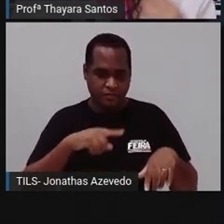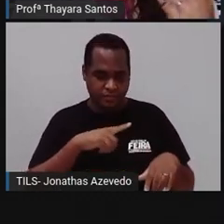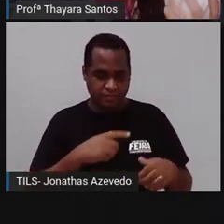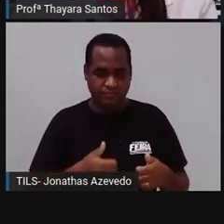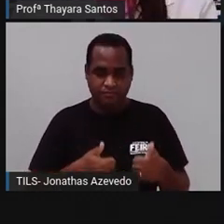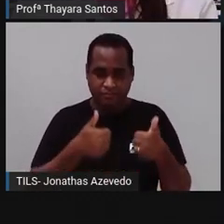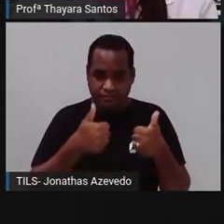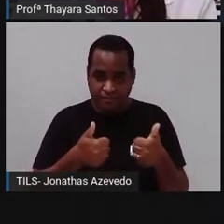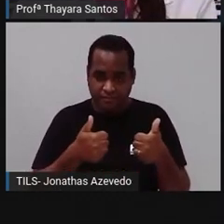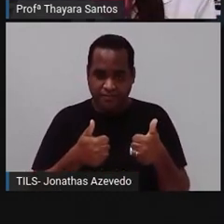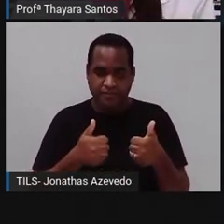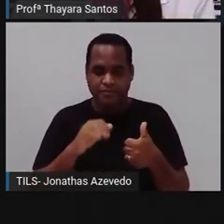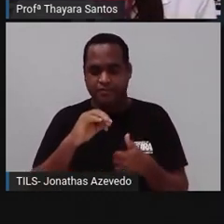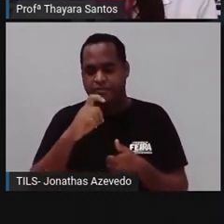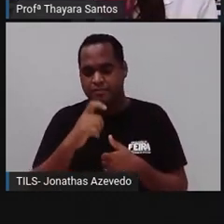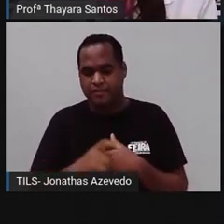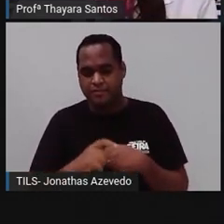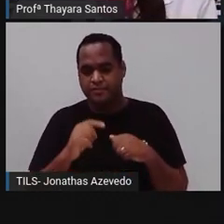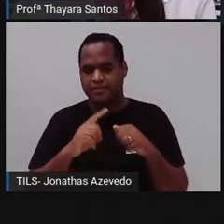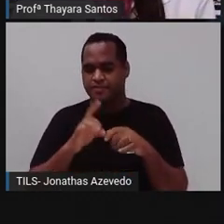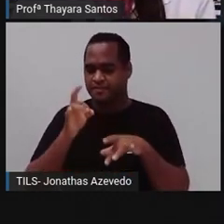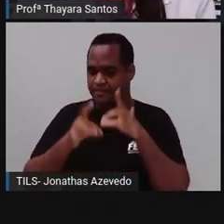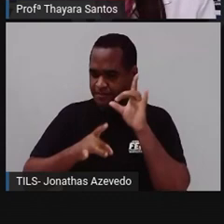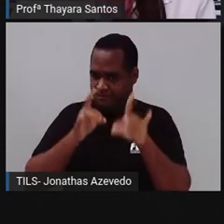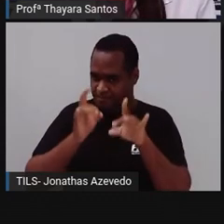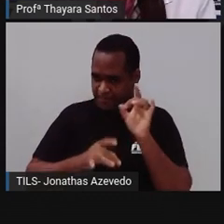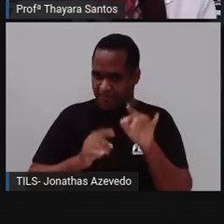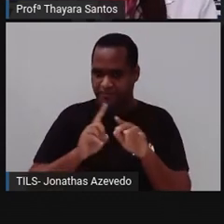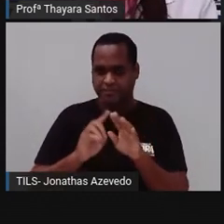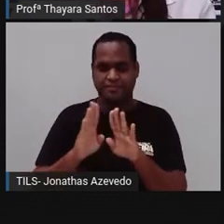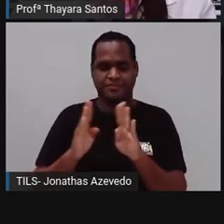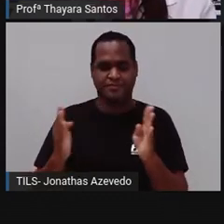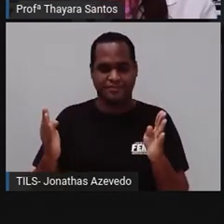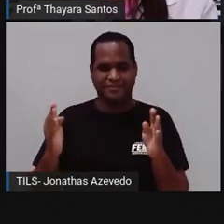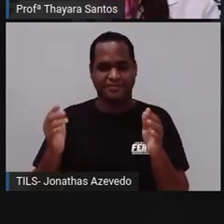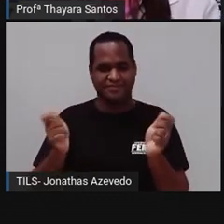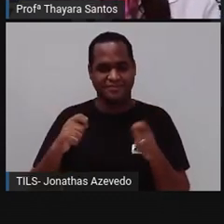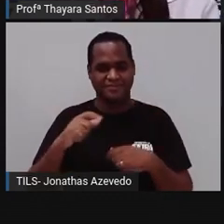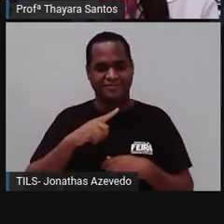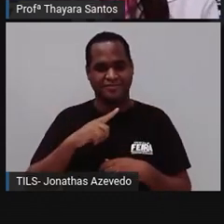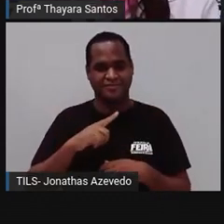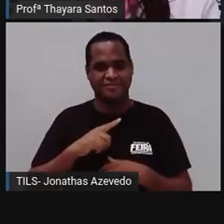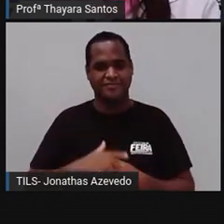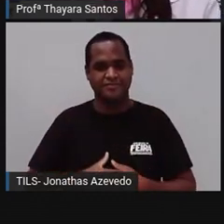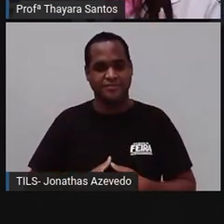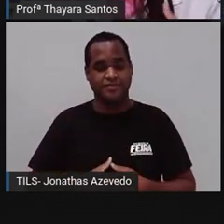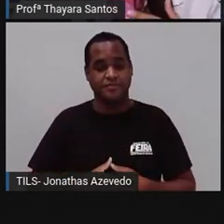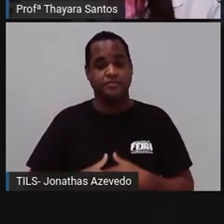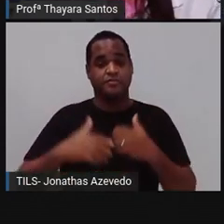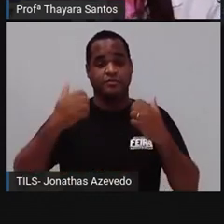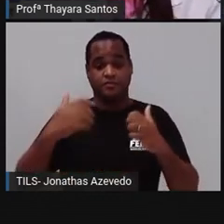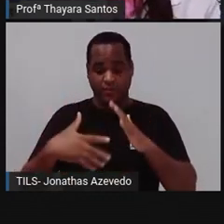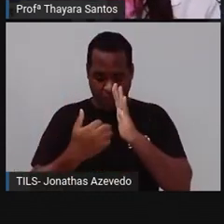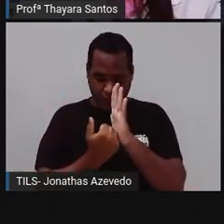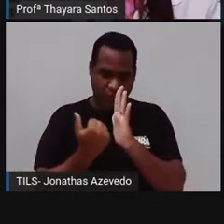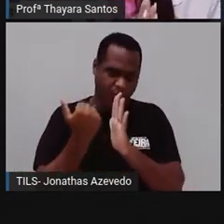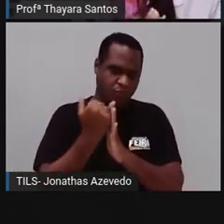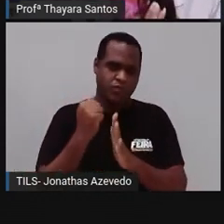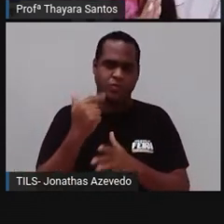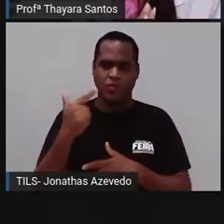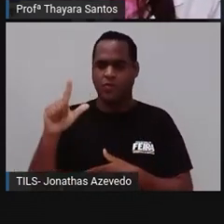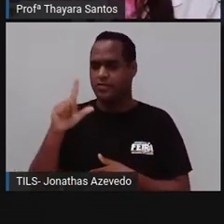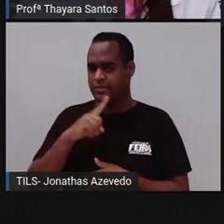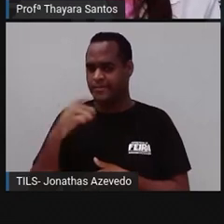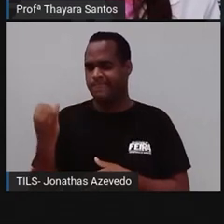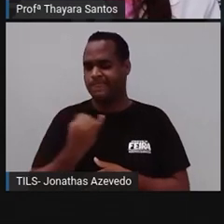água e o oxigênio, ele elimina através dessa abertura maior, que é o átrio. E, além disso, ele tem uma